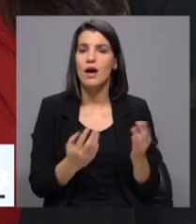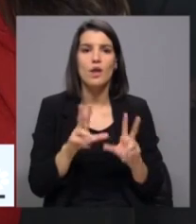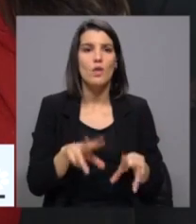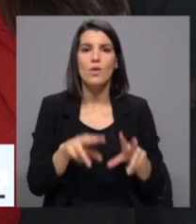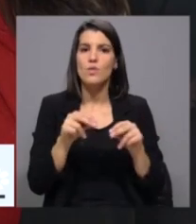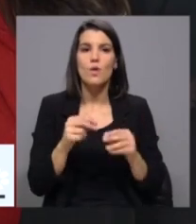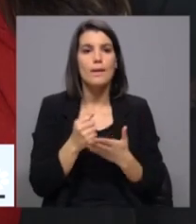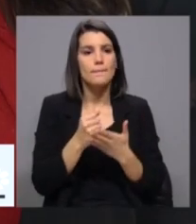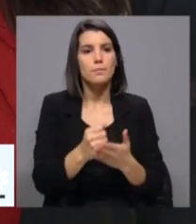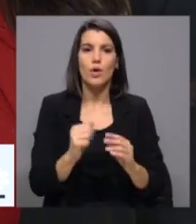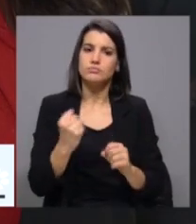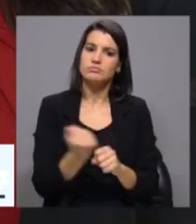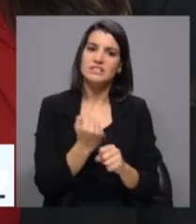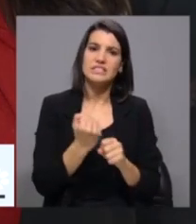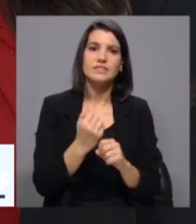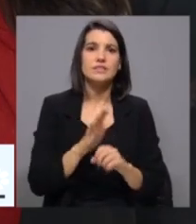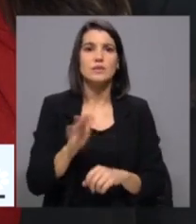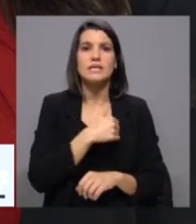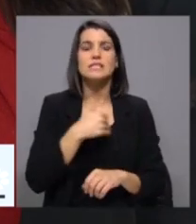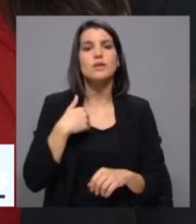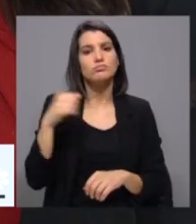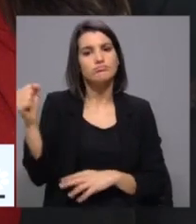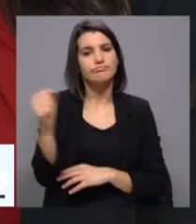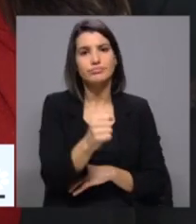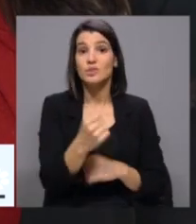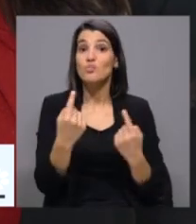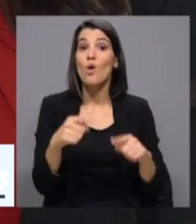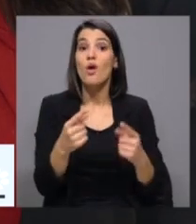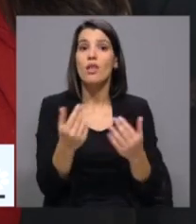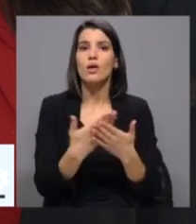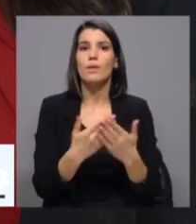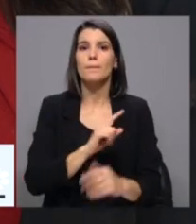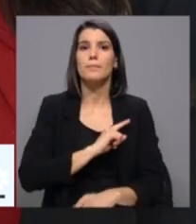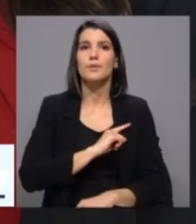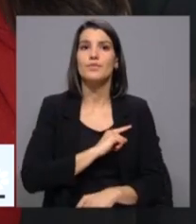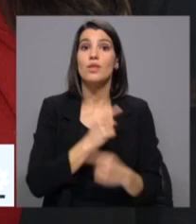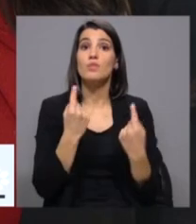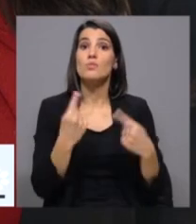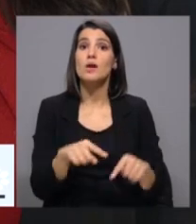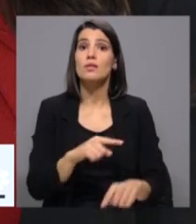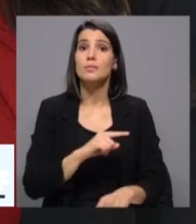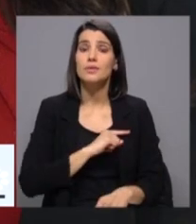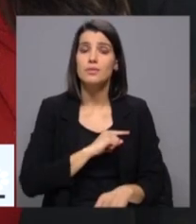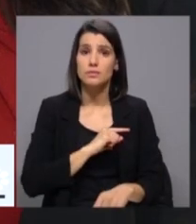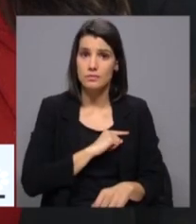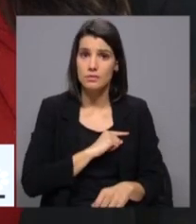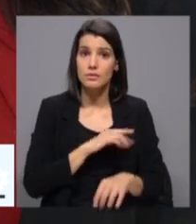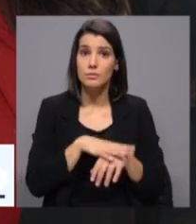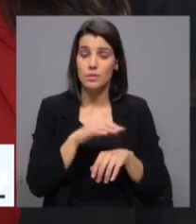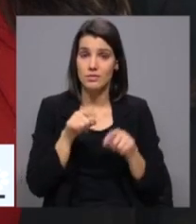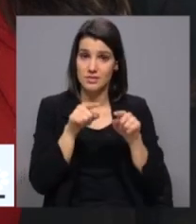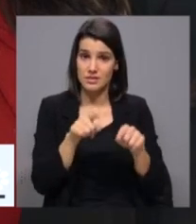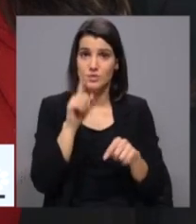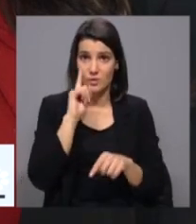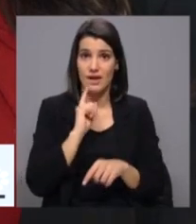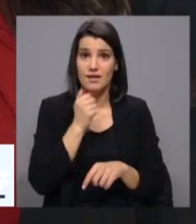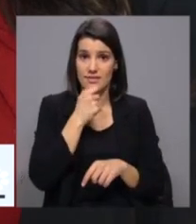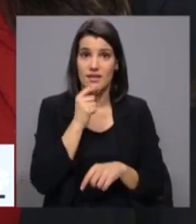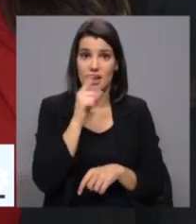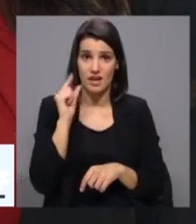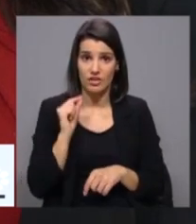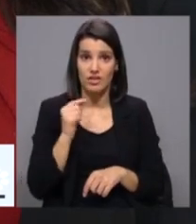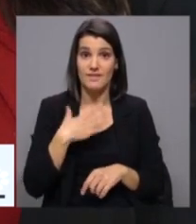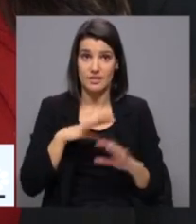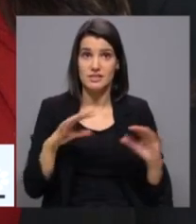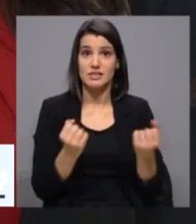Serviço Nacional de Saúde. São todas para contratualizar negócio privado e só negócio privado. E é por isso, Inês, que se queremos salvar